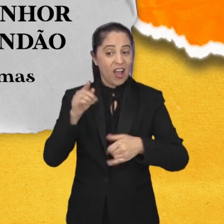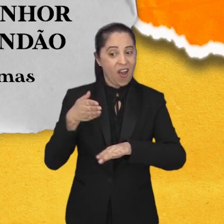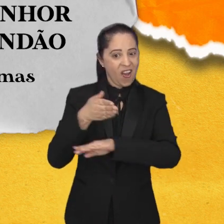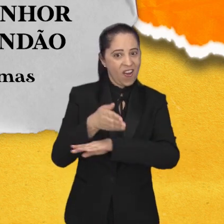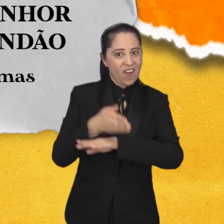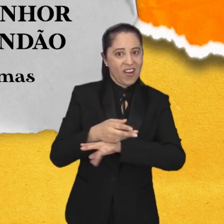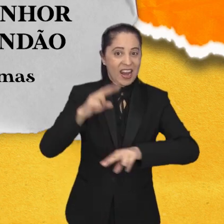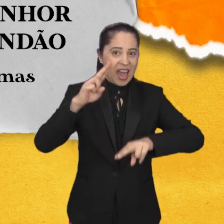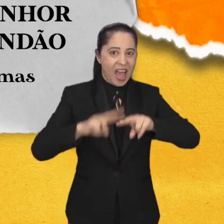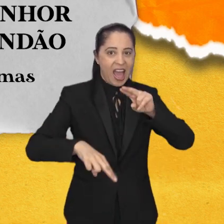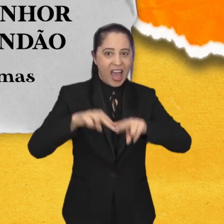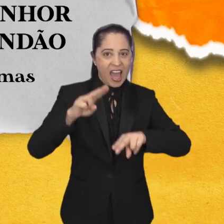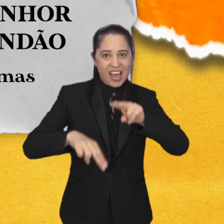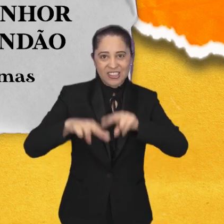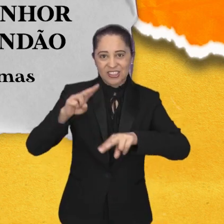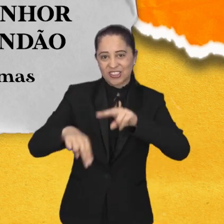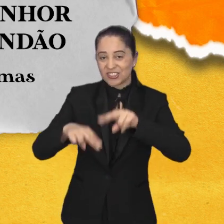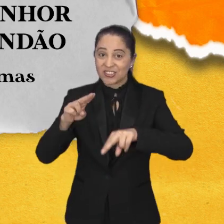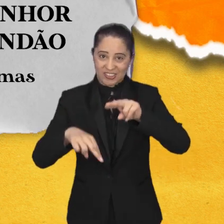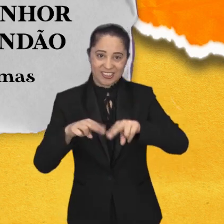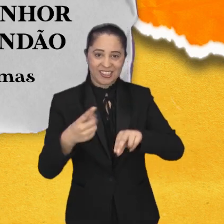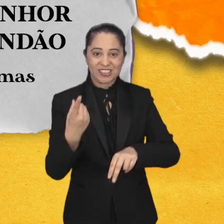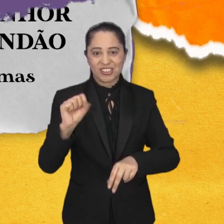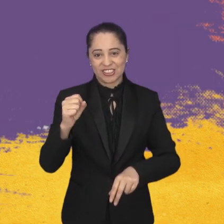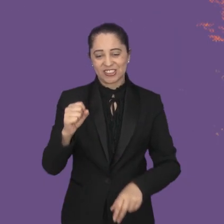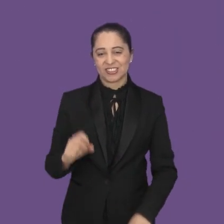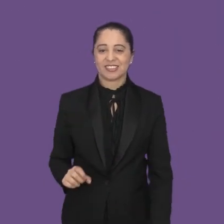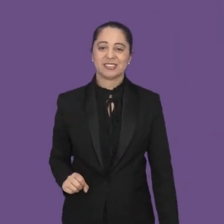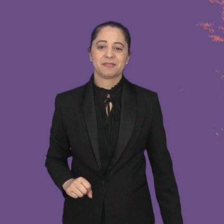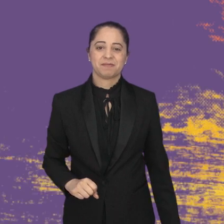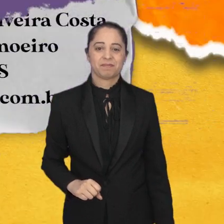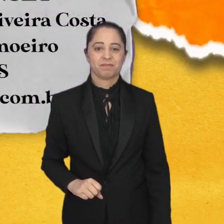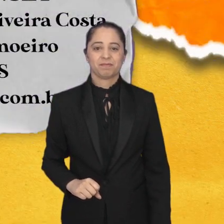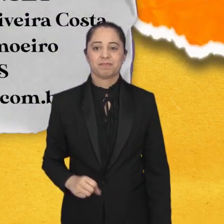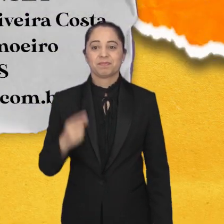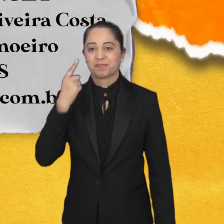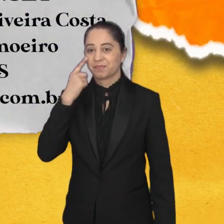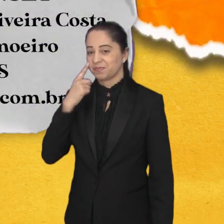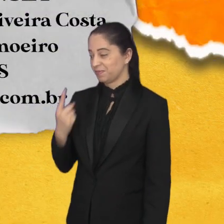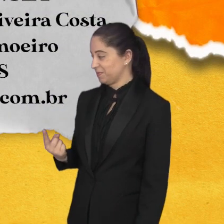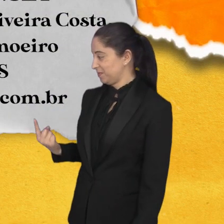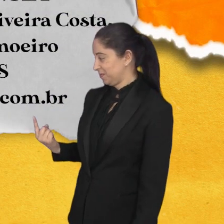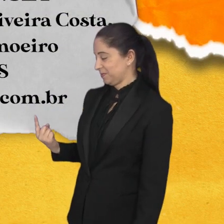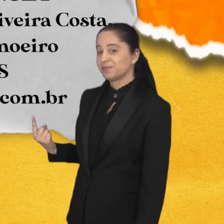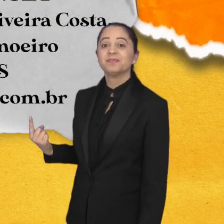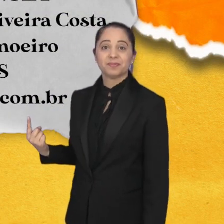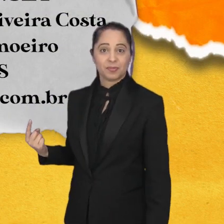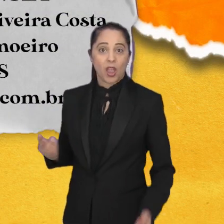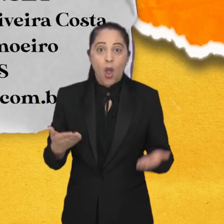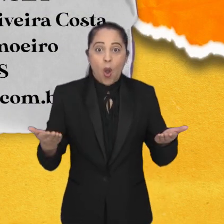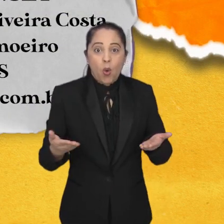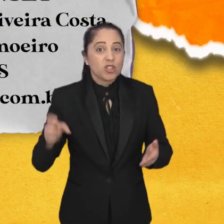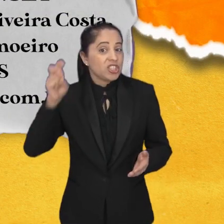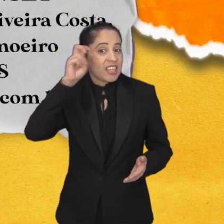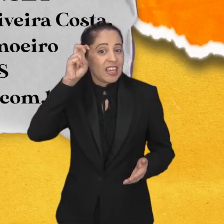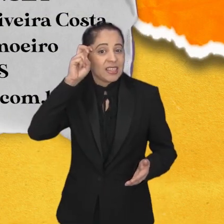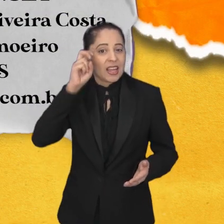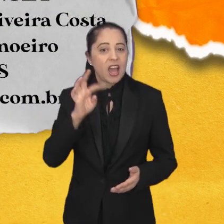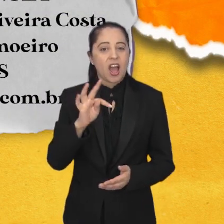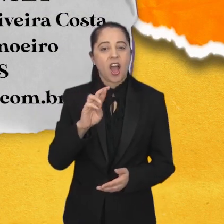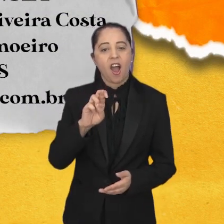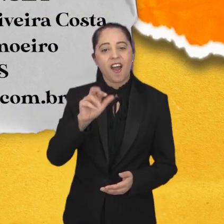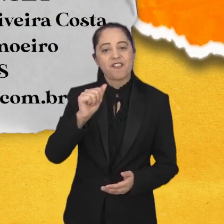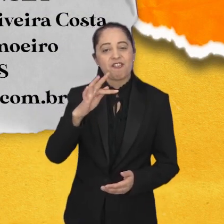Arraiá do São Dimas até o dia 18 de junho. O Palácio Sunset recebe nesta quinta-feira Rafael